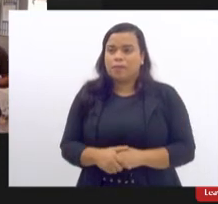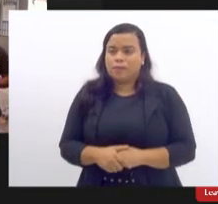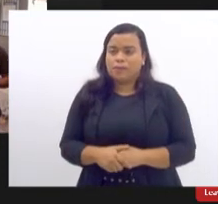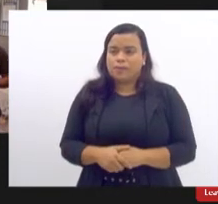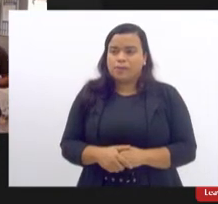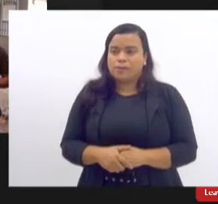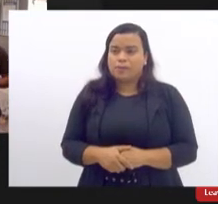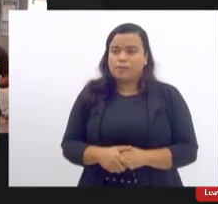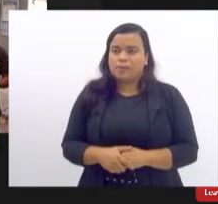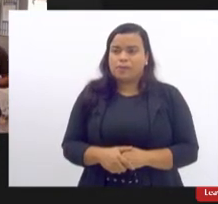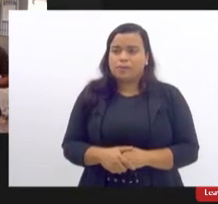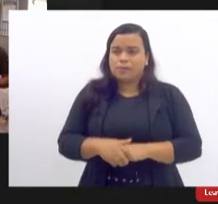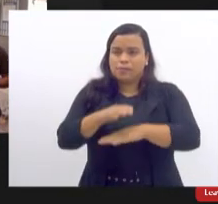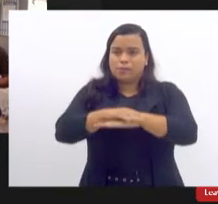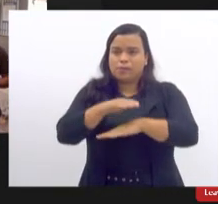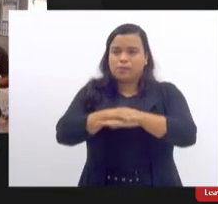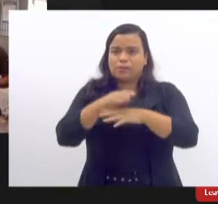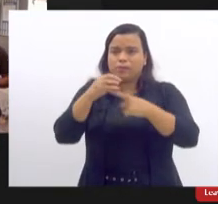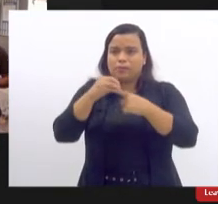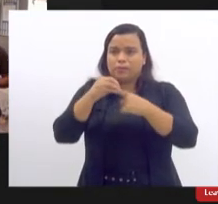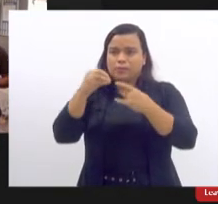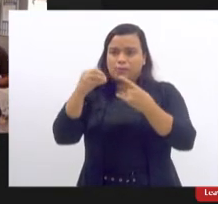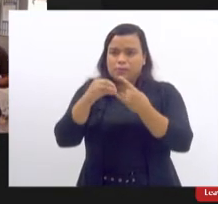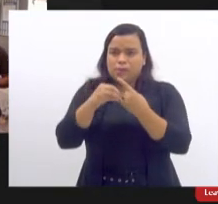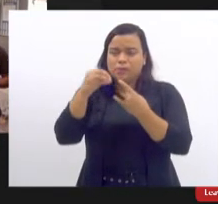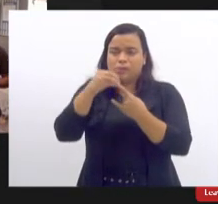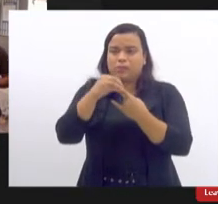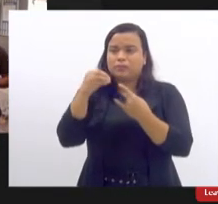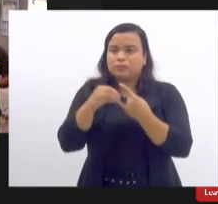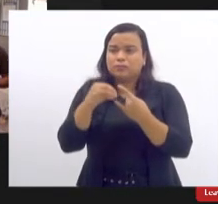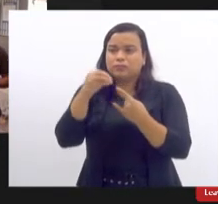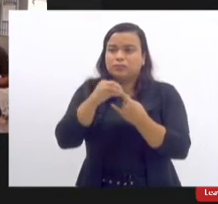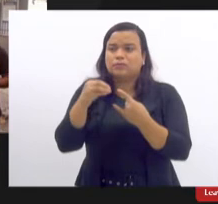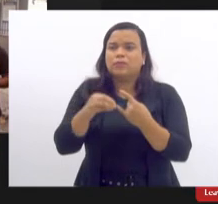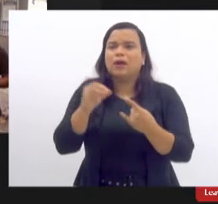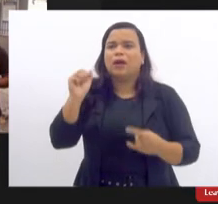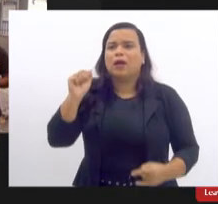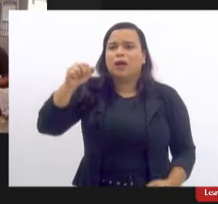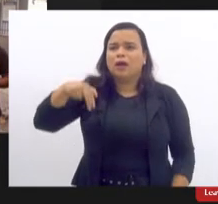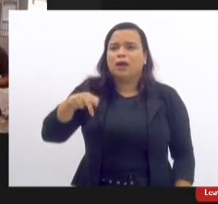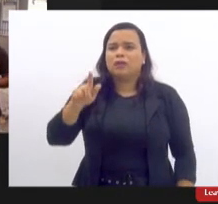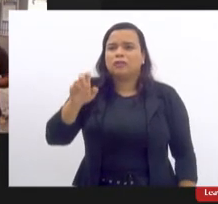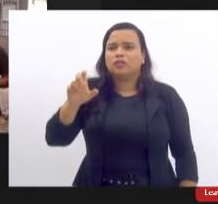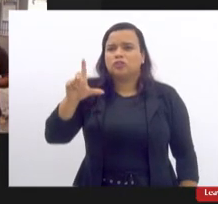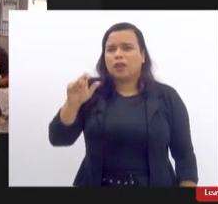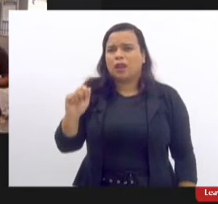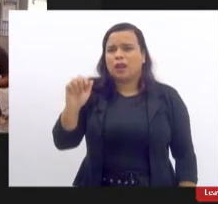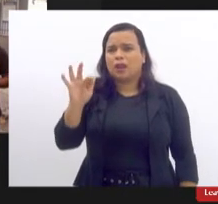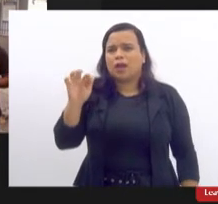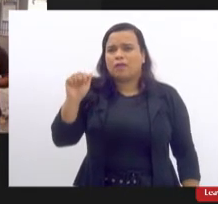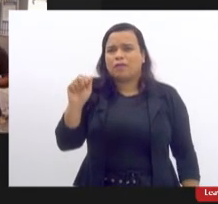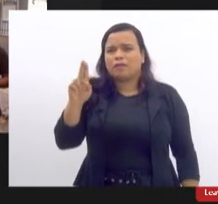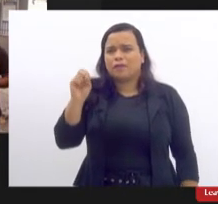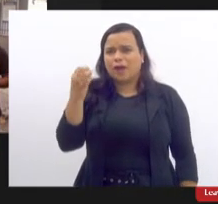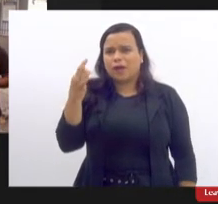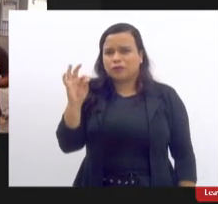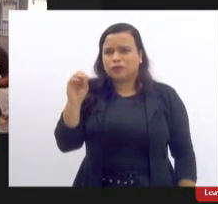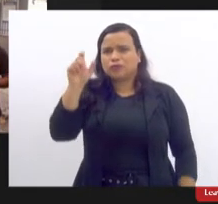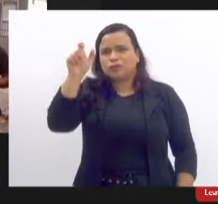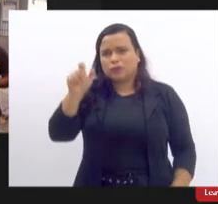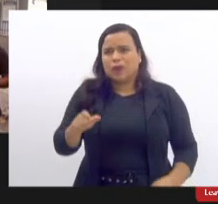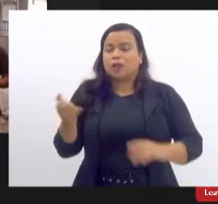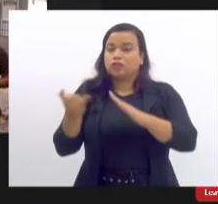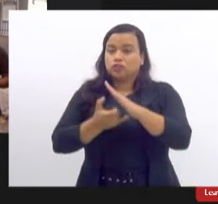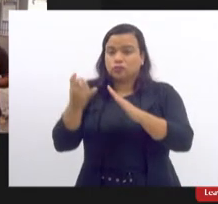vamos ouvir a Fiocruz então vamos ouvir a Ângela Fausto do Instituto Nacional da Saúde da